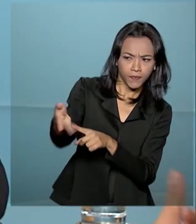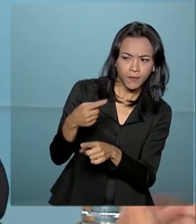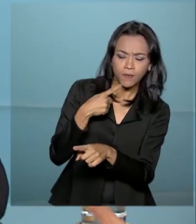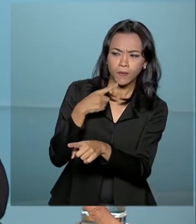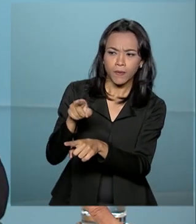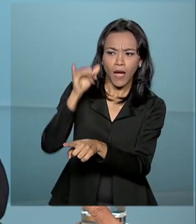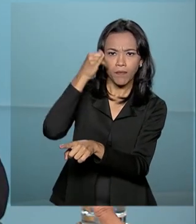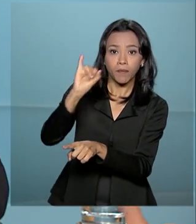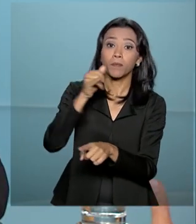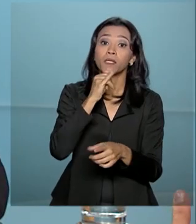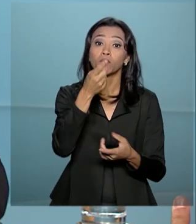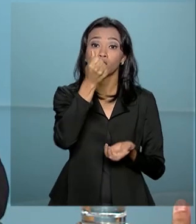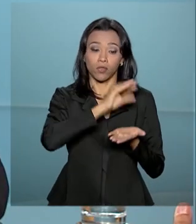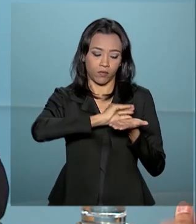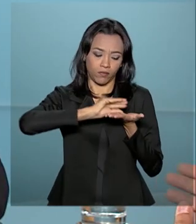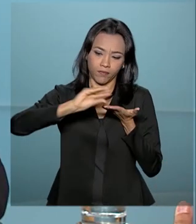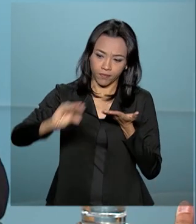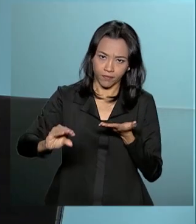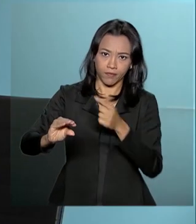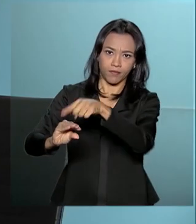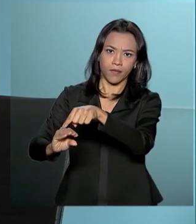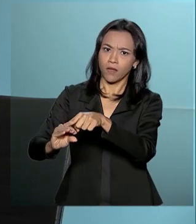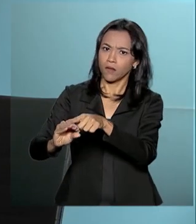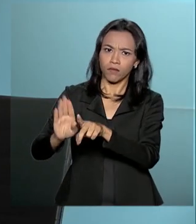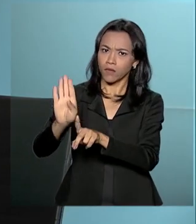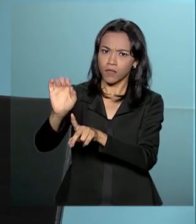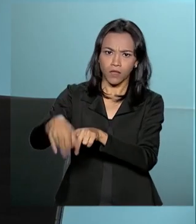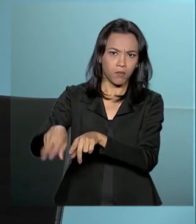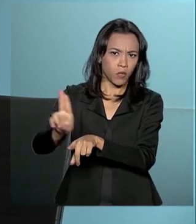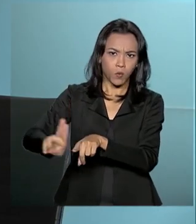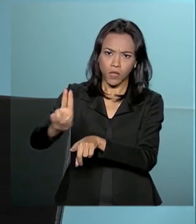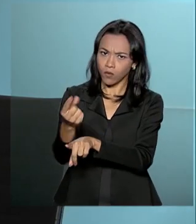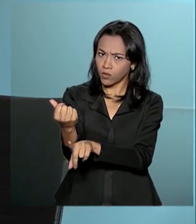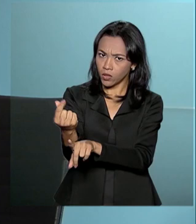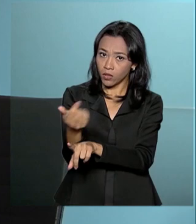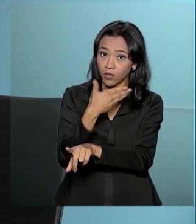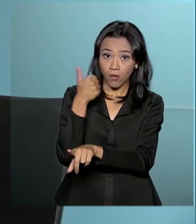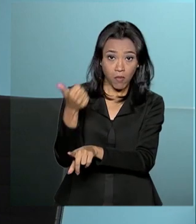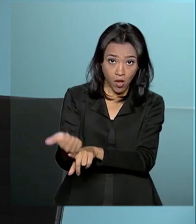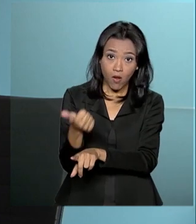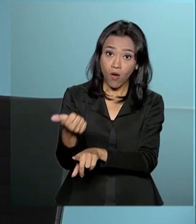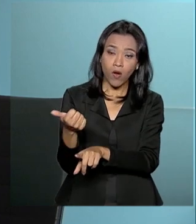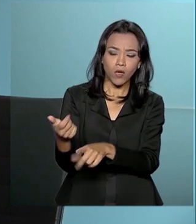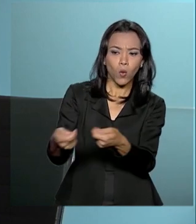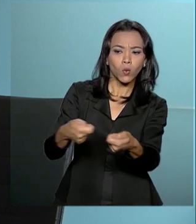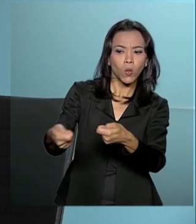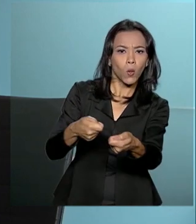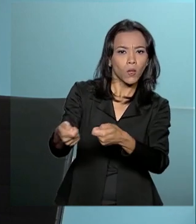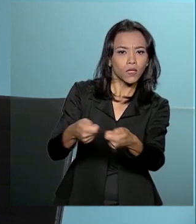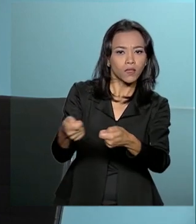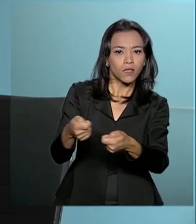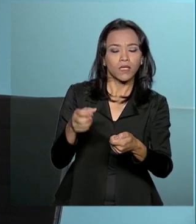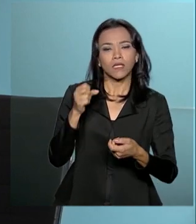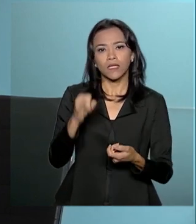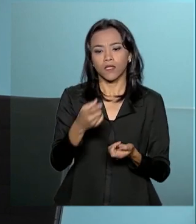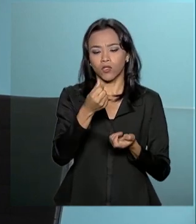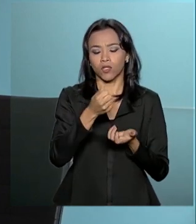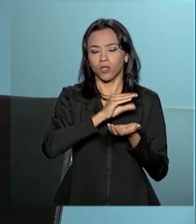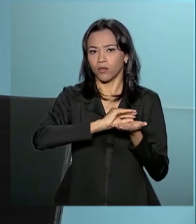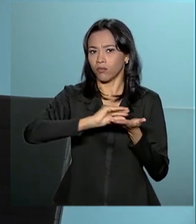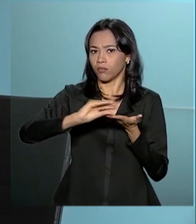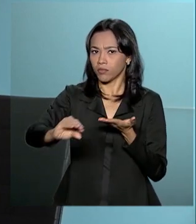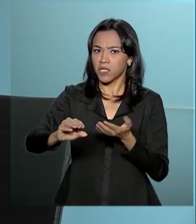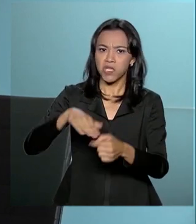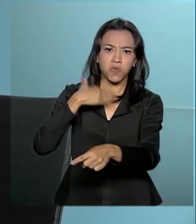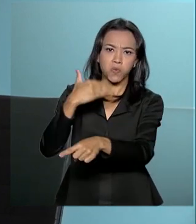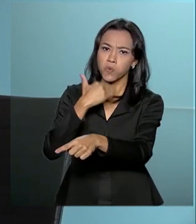Por exemplo, se eu repasso um recurso e esse recurso não está sendo bem empregado, eu melhoro o mecanismo de controle. Se eu passo para um organismo que não